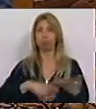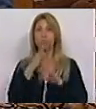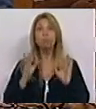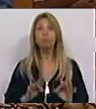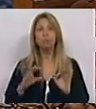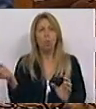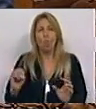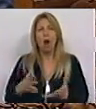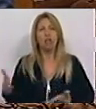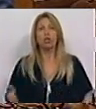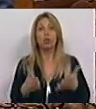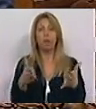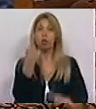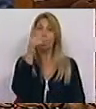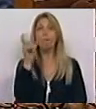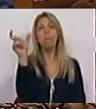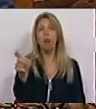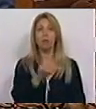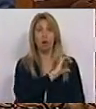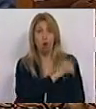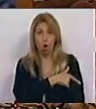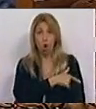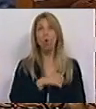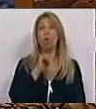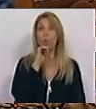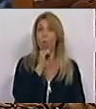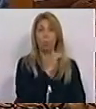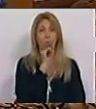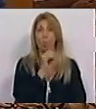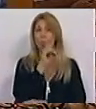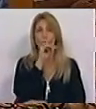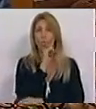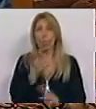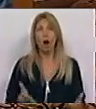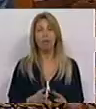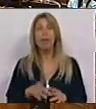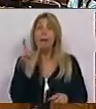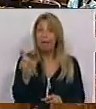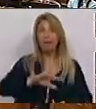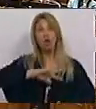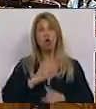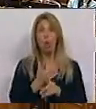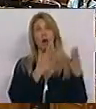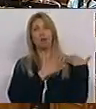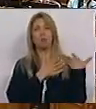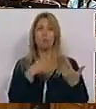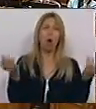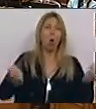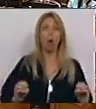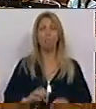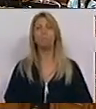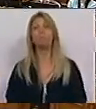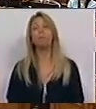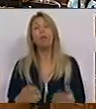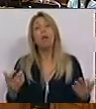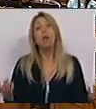ausência de estratégia, numa palavra, incompetência, numa outra palavra, irresponsabilidade. Agora, perante tudo